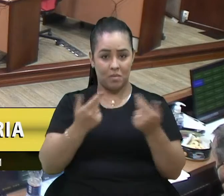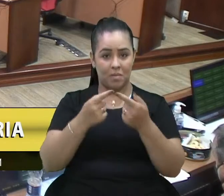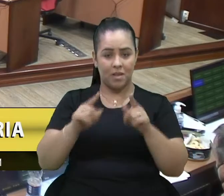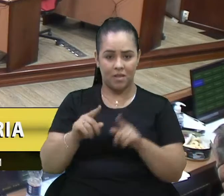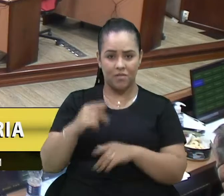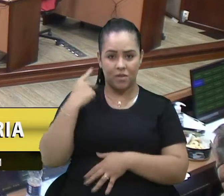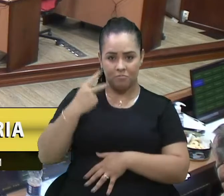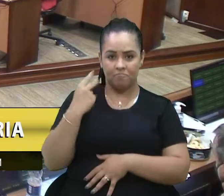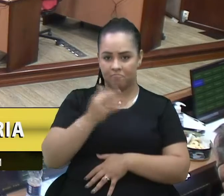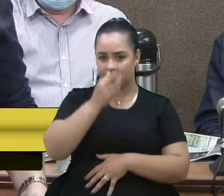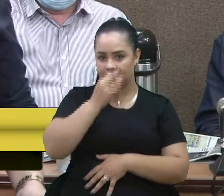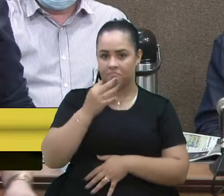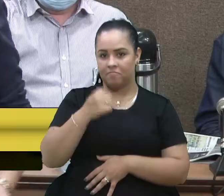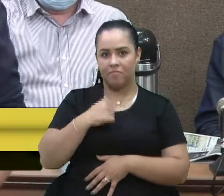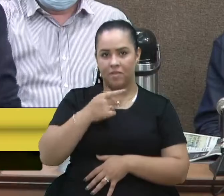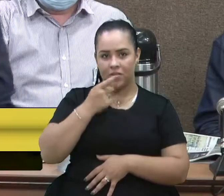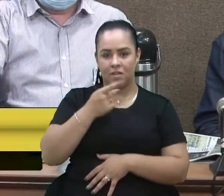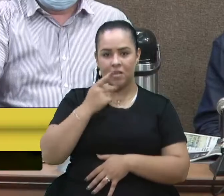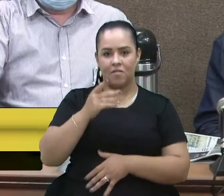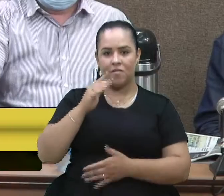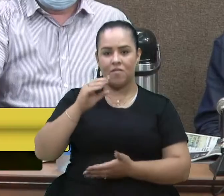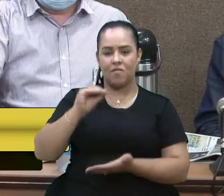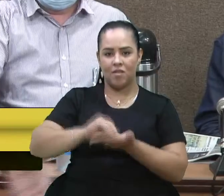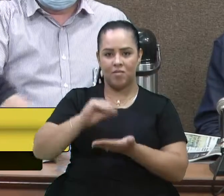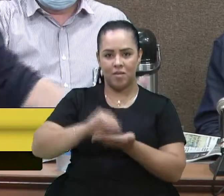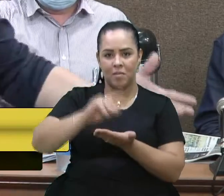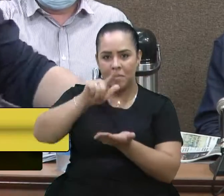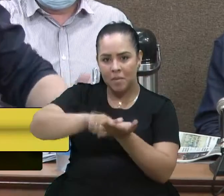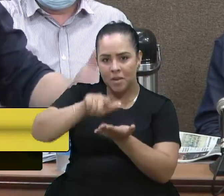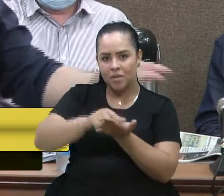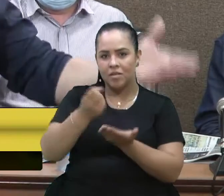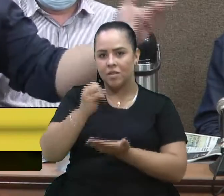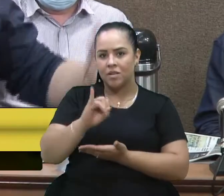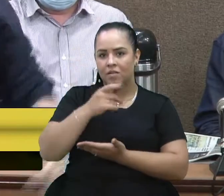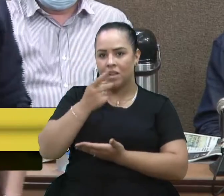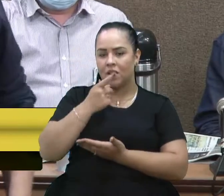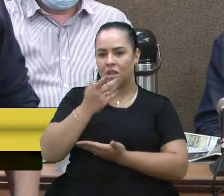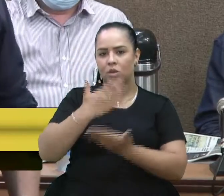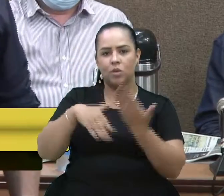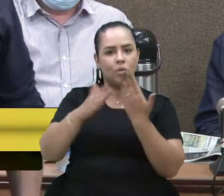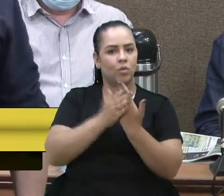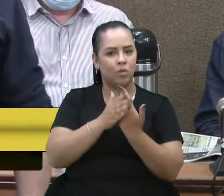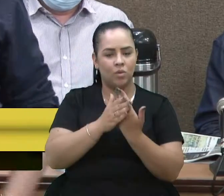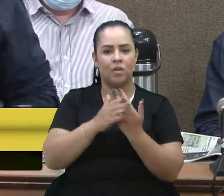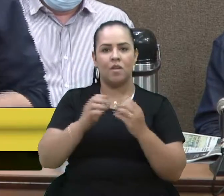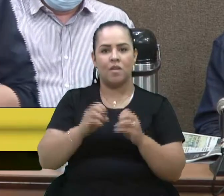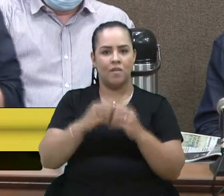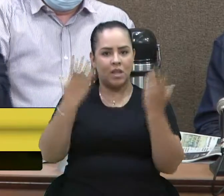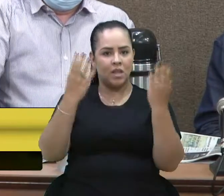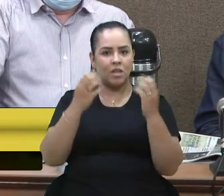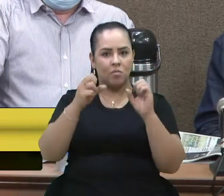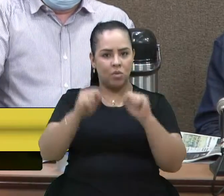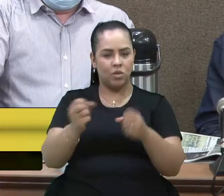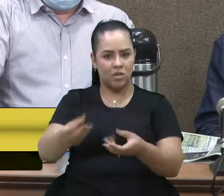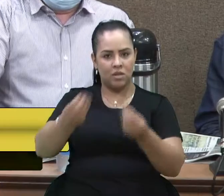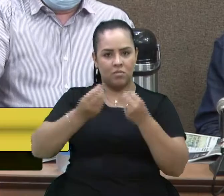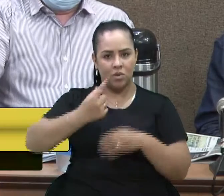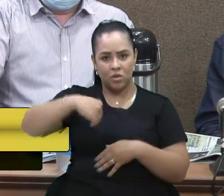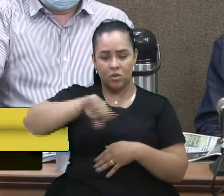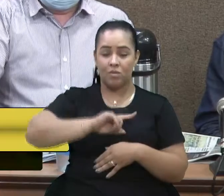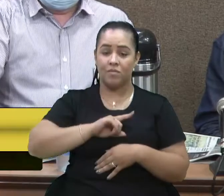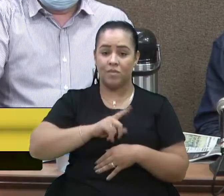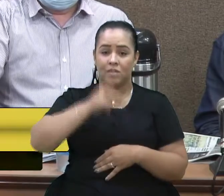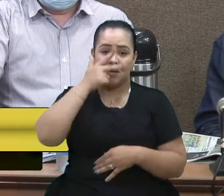dizer que falta papel aqui se a gente falar tudo o que a festa pode proporcionar. Gente, as mesmas pessoas que,